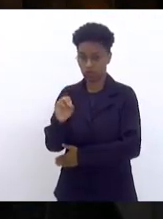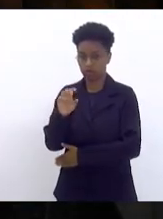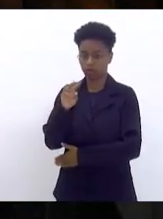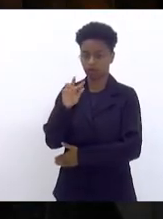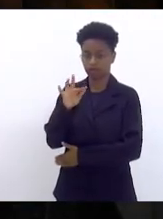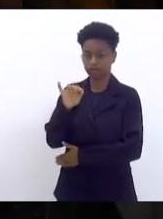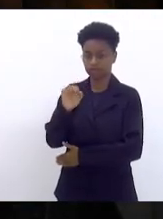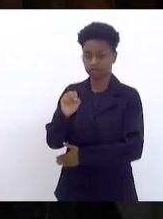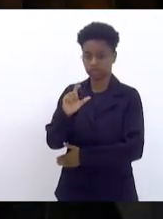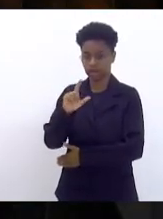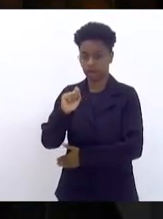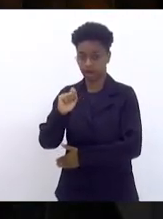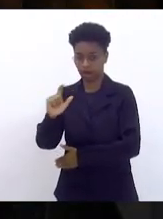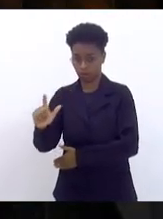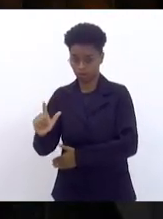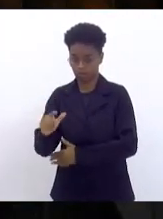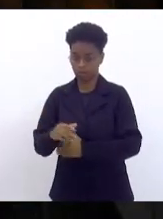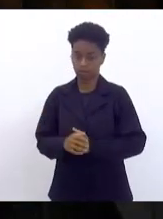e se